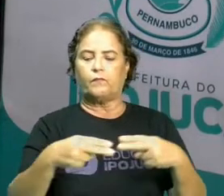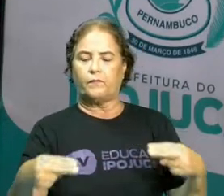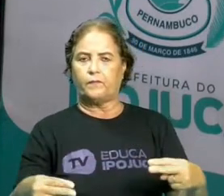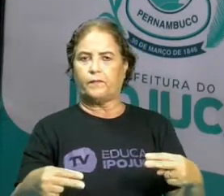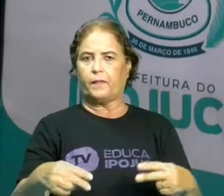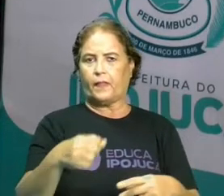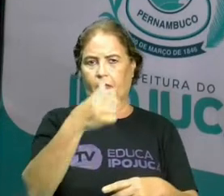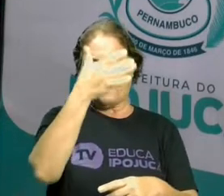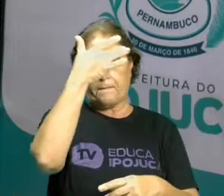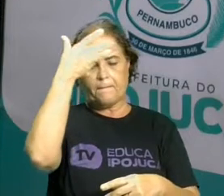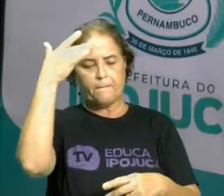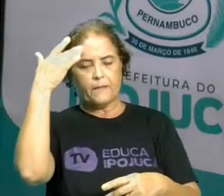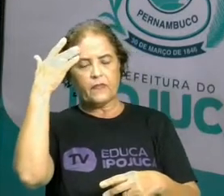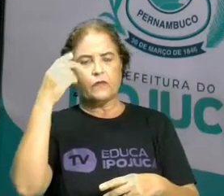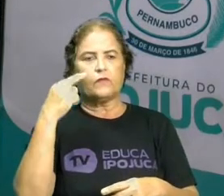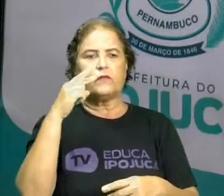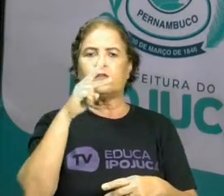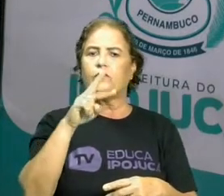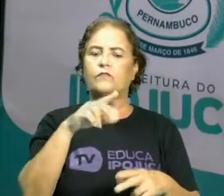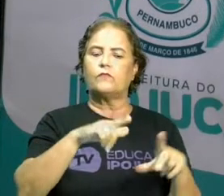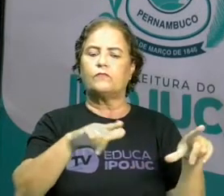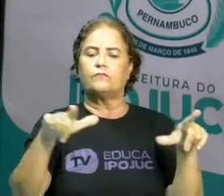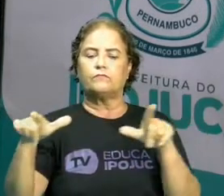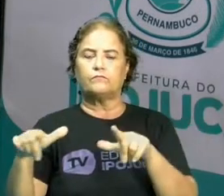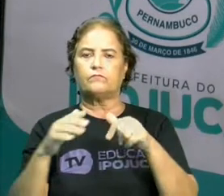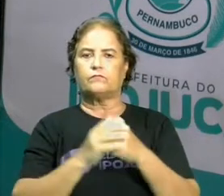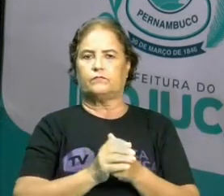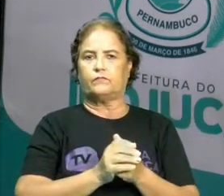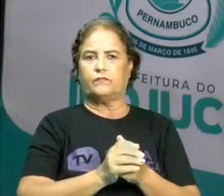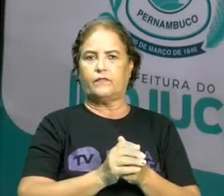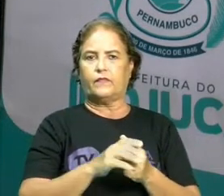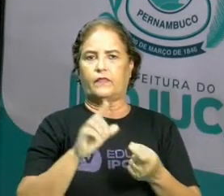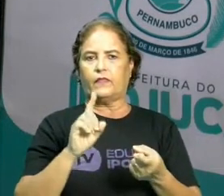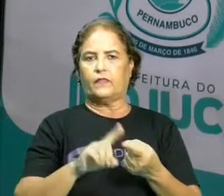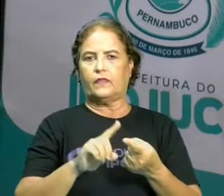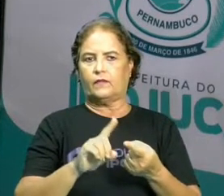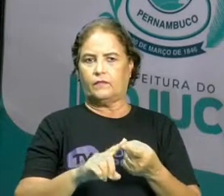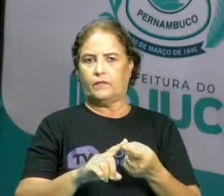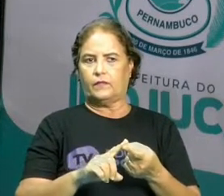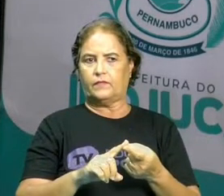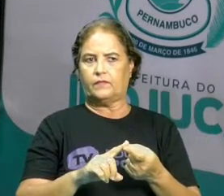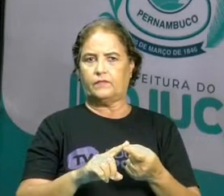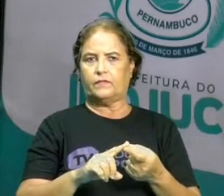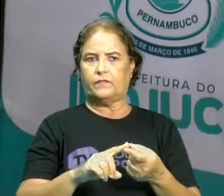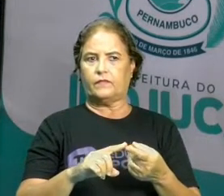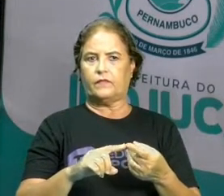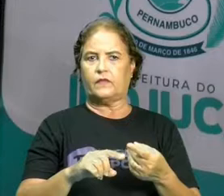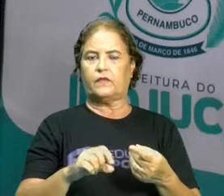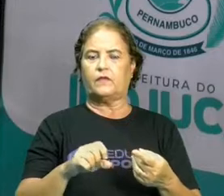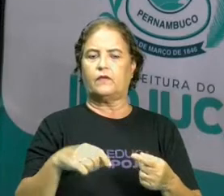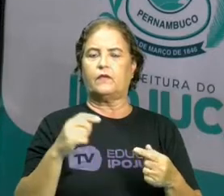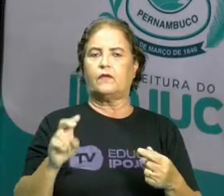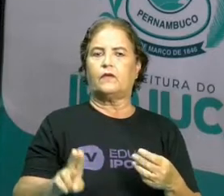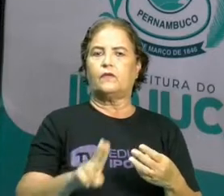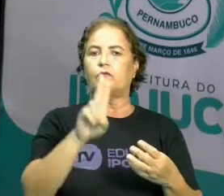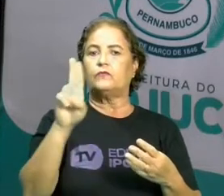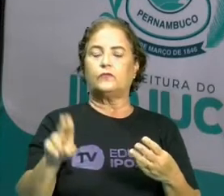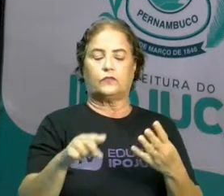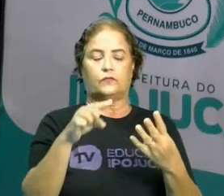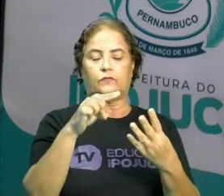em determinado local, por exemplo. Além disso, nós podemos usar os números para